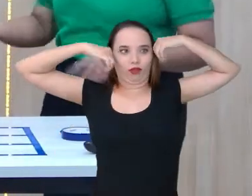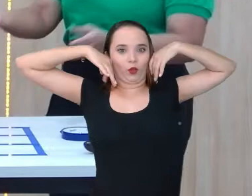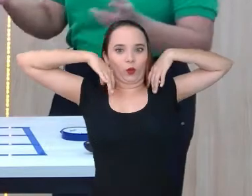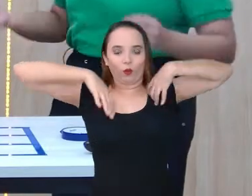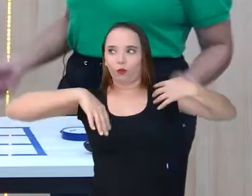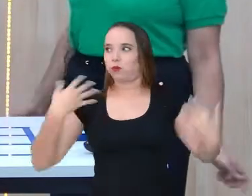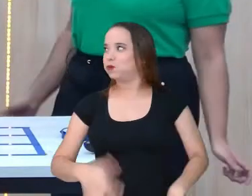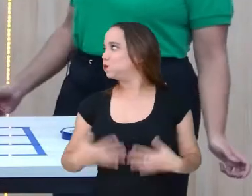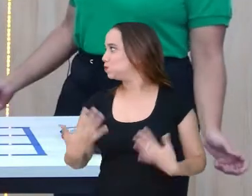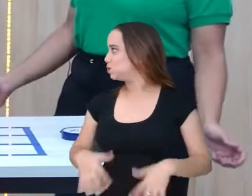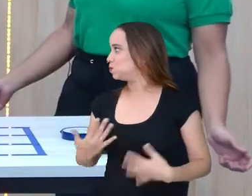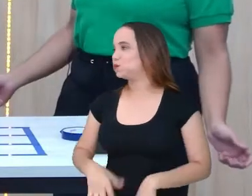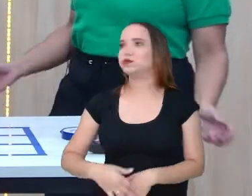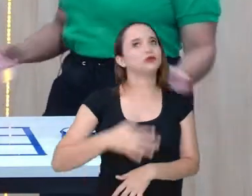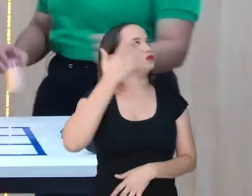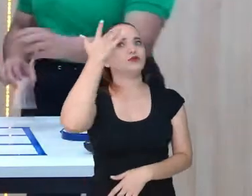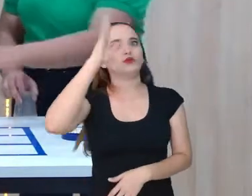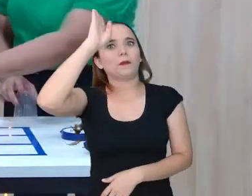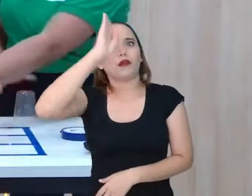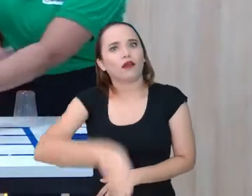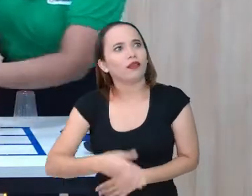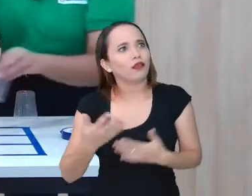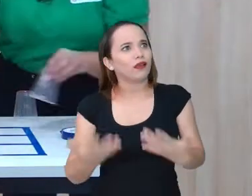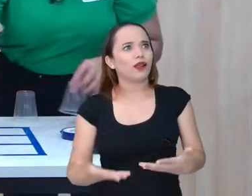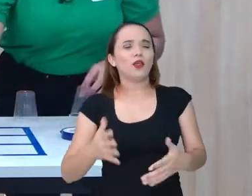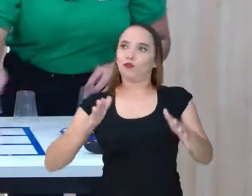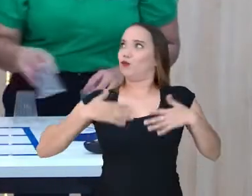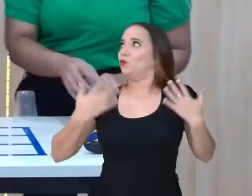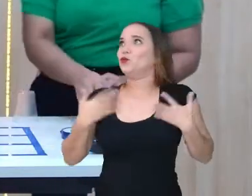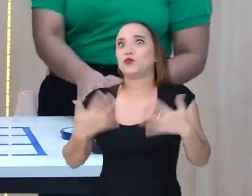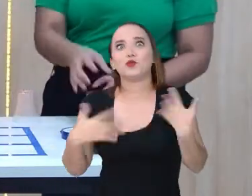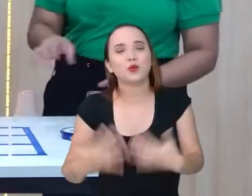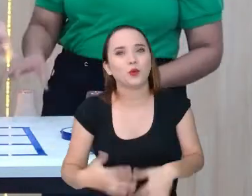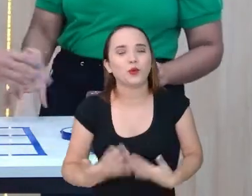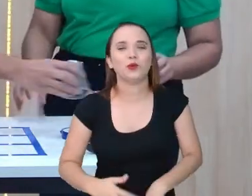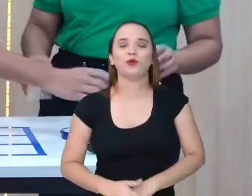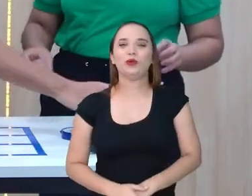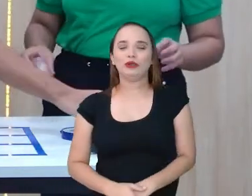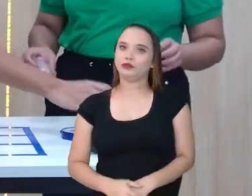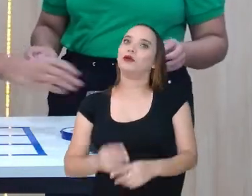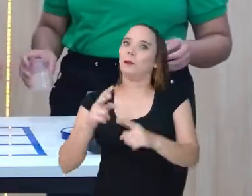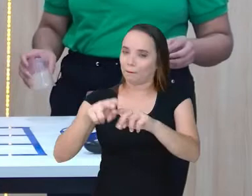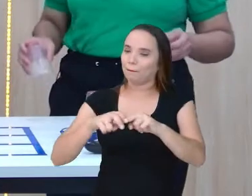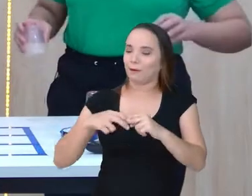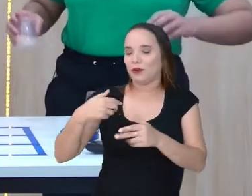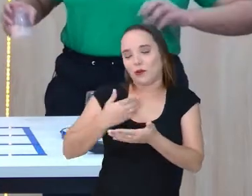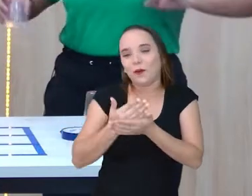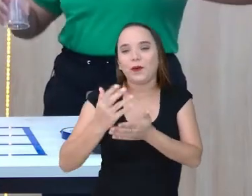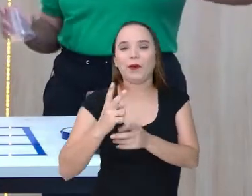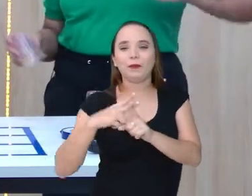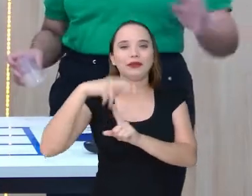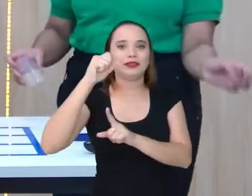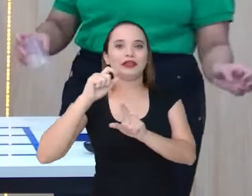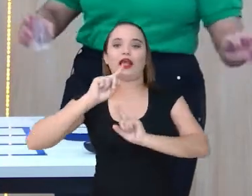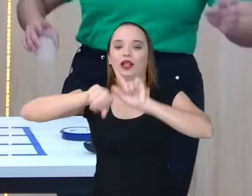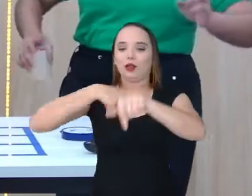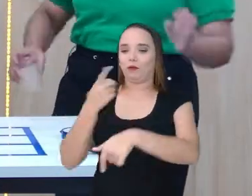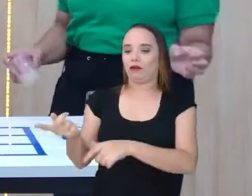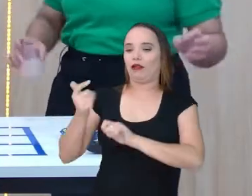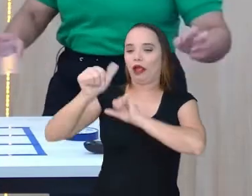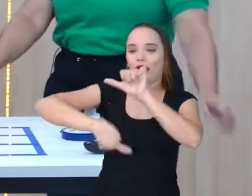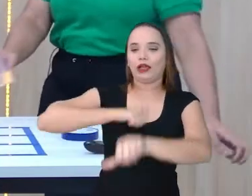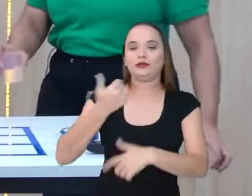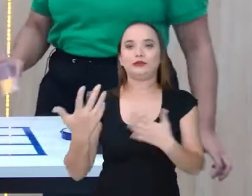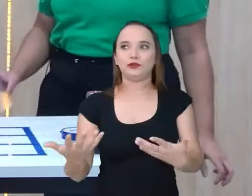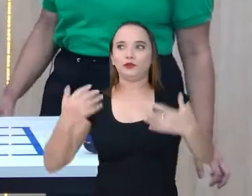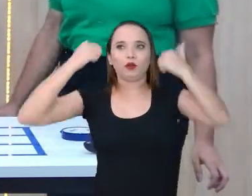não sabia que era direto. É diretão, é diretão. Foi no susto. No susto, tá vendo? Por isso que eu comecei ganhando. Aí depois ela foi e virou o jogo. Chega,